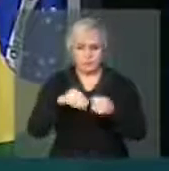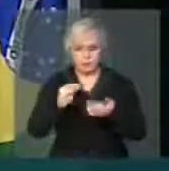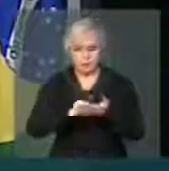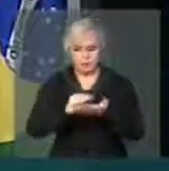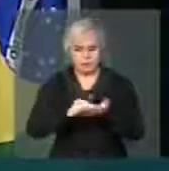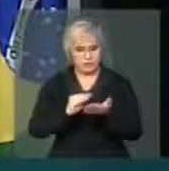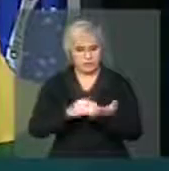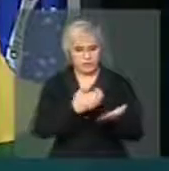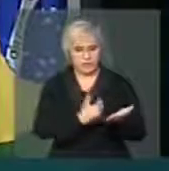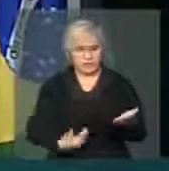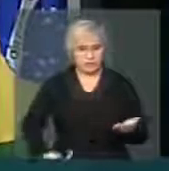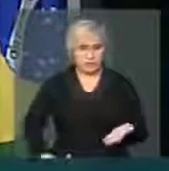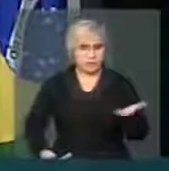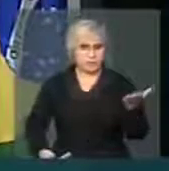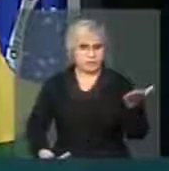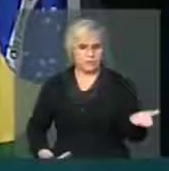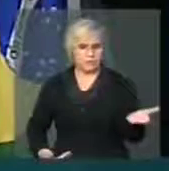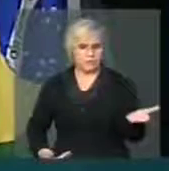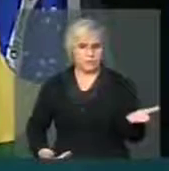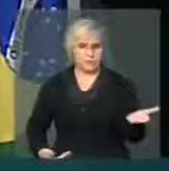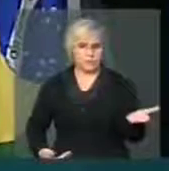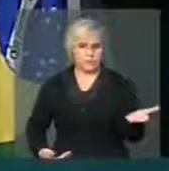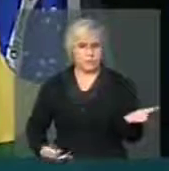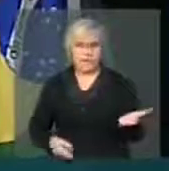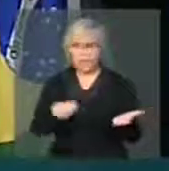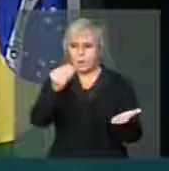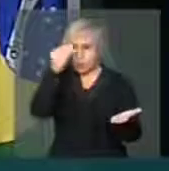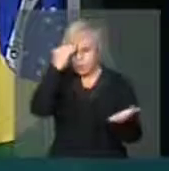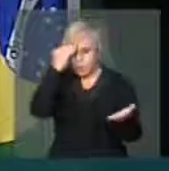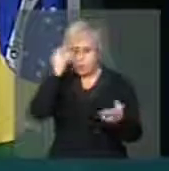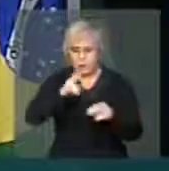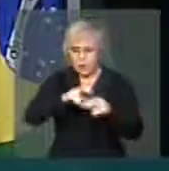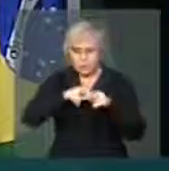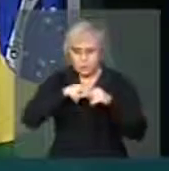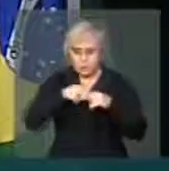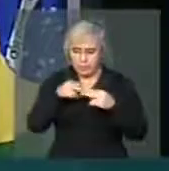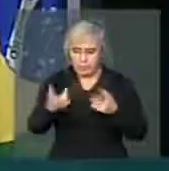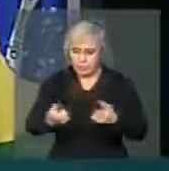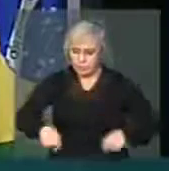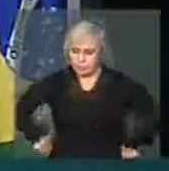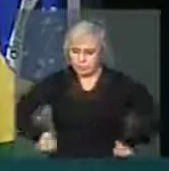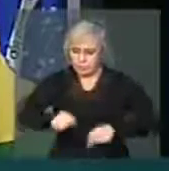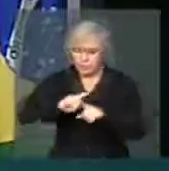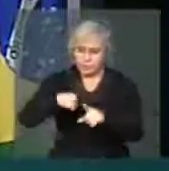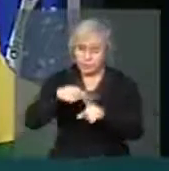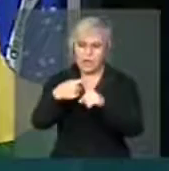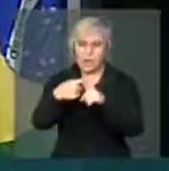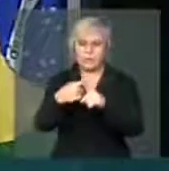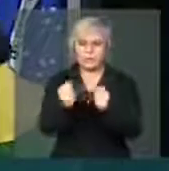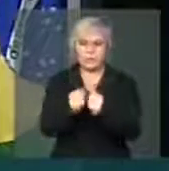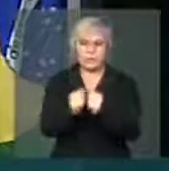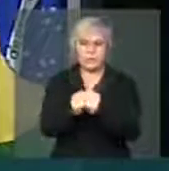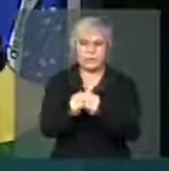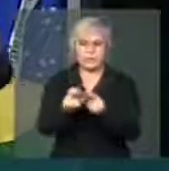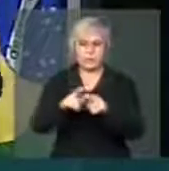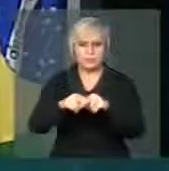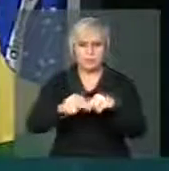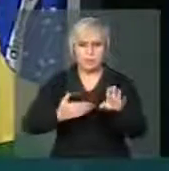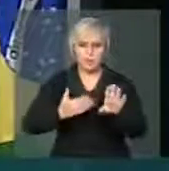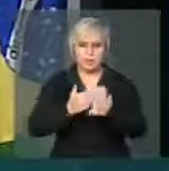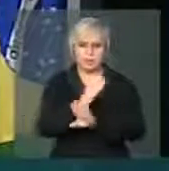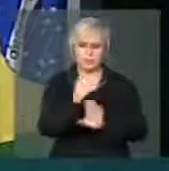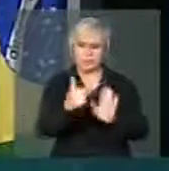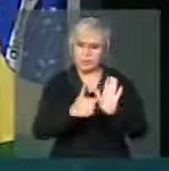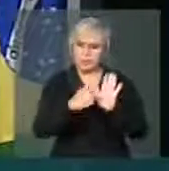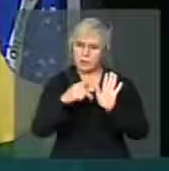hoje está aí Decorreria deste acréscimo de gastos Em função da aprovação